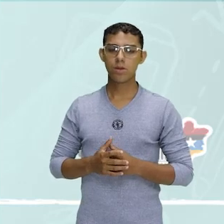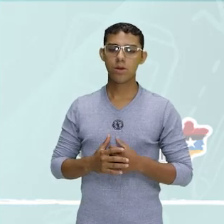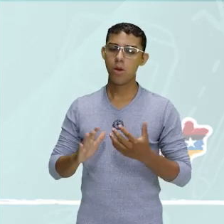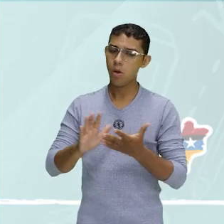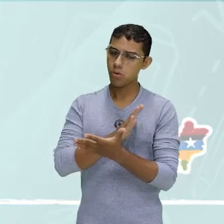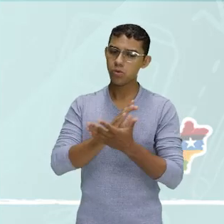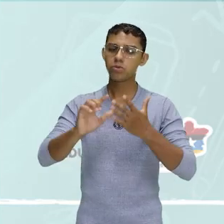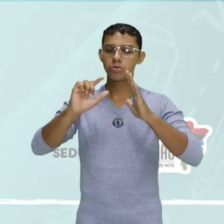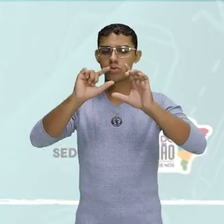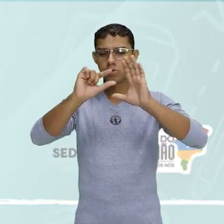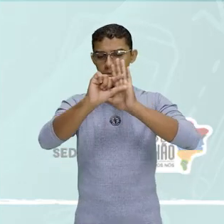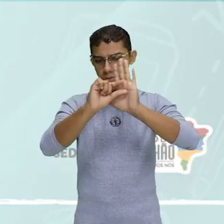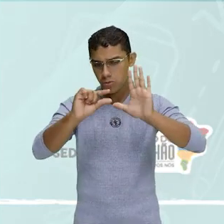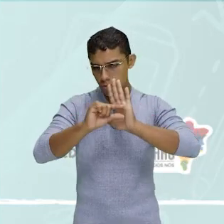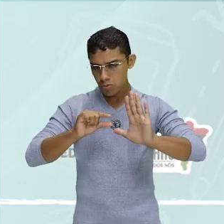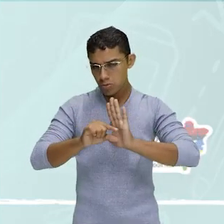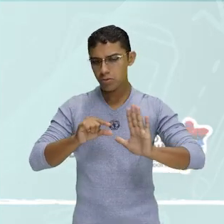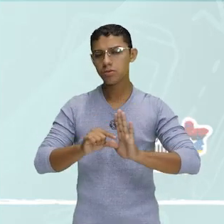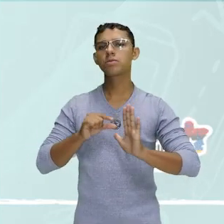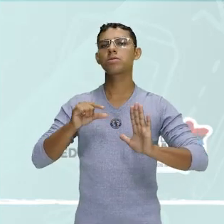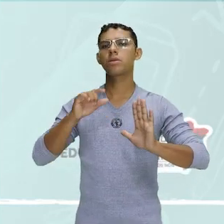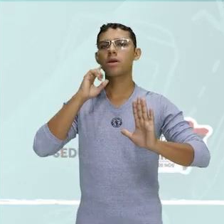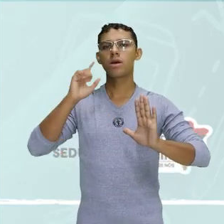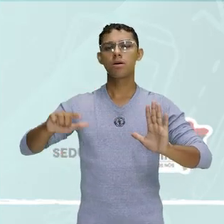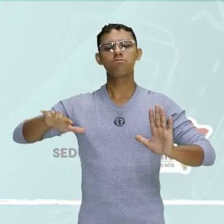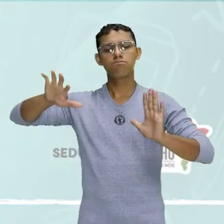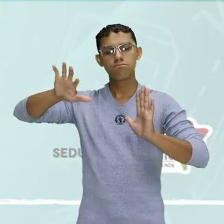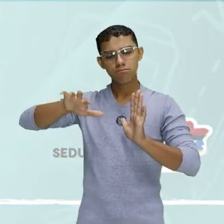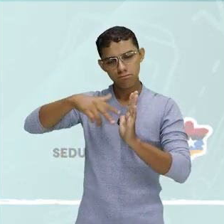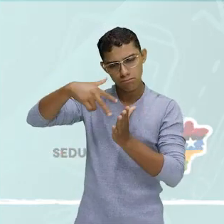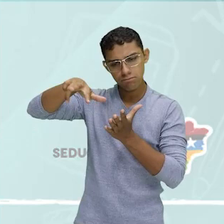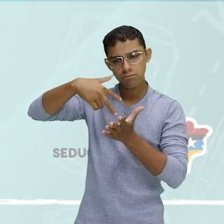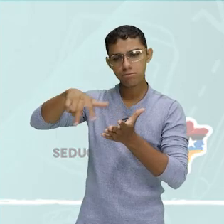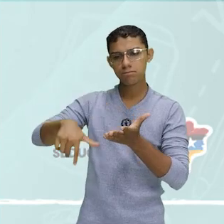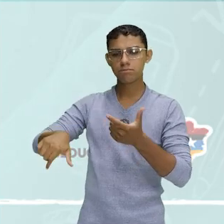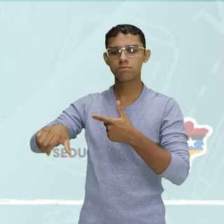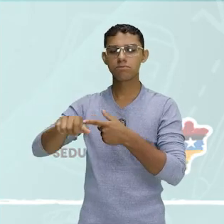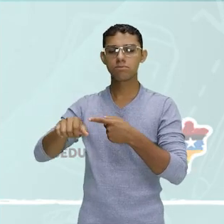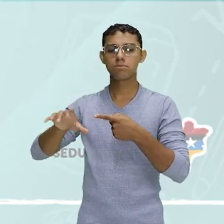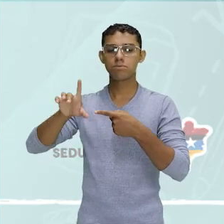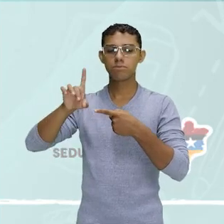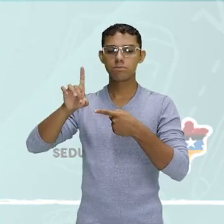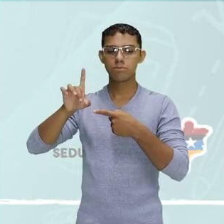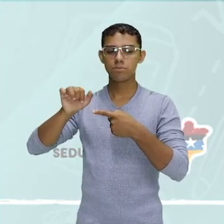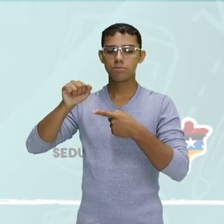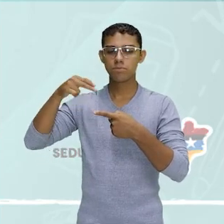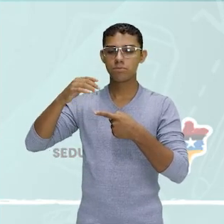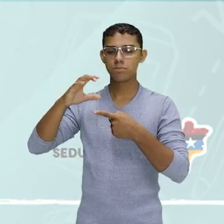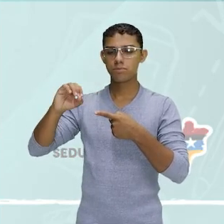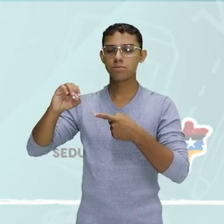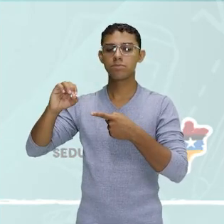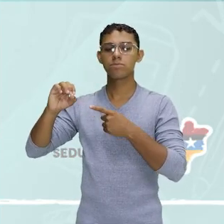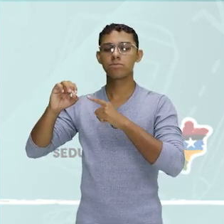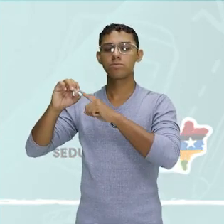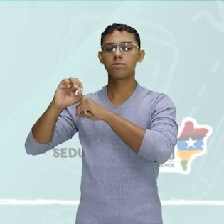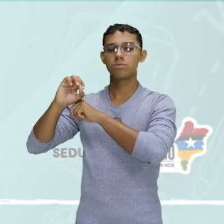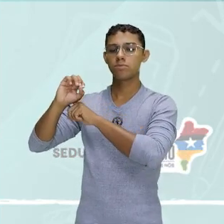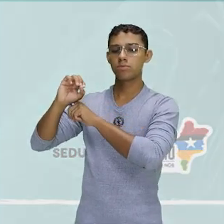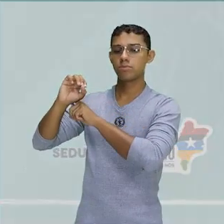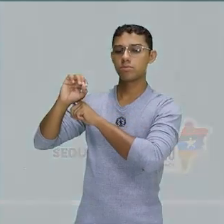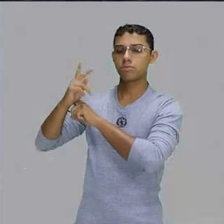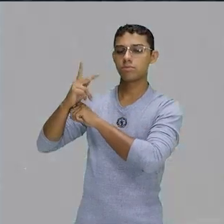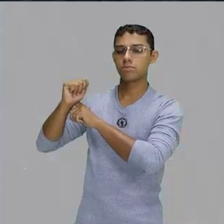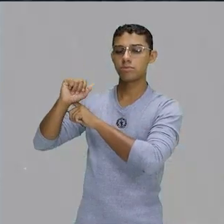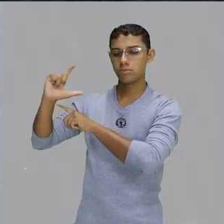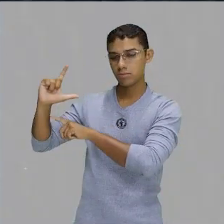de famosos hits, de dancehall. Dancehall é como se chama, dancehall reggae, é como se chama em castelhano,